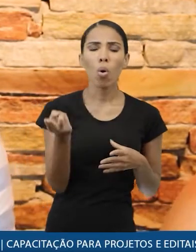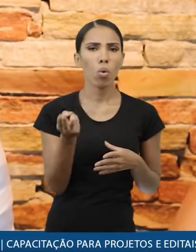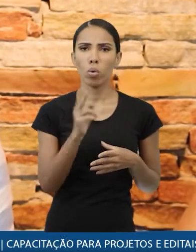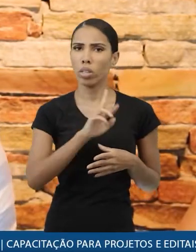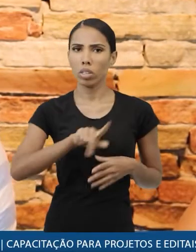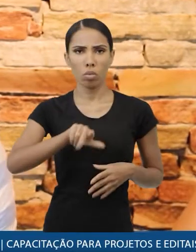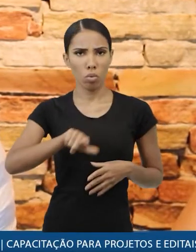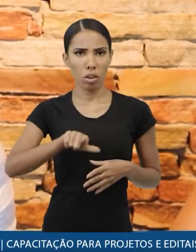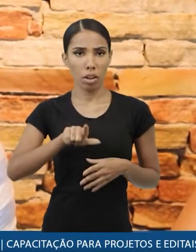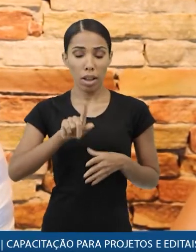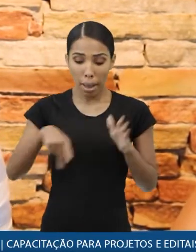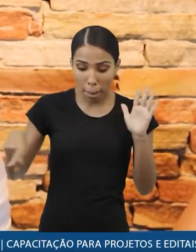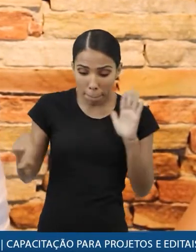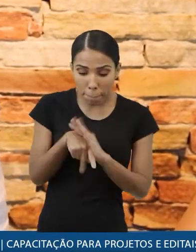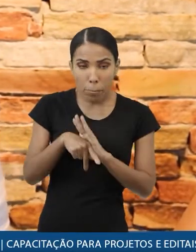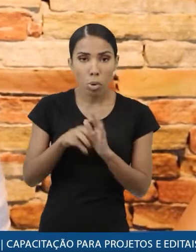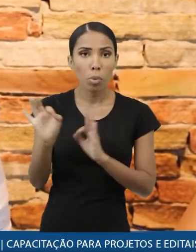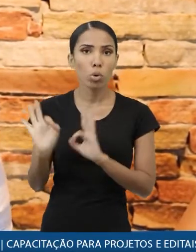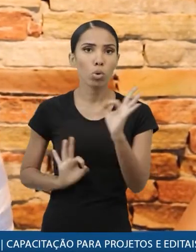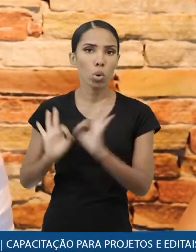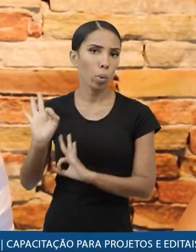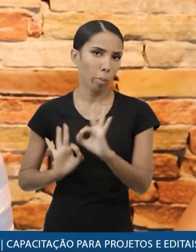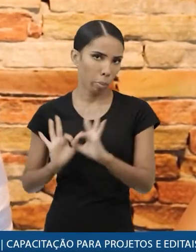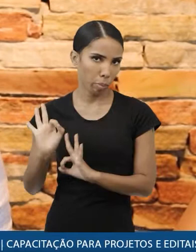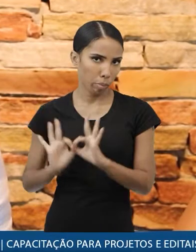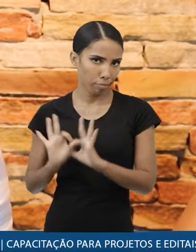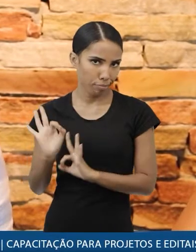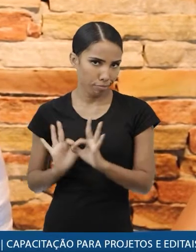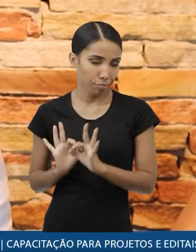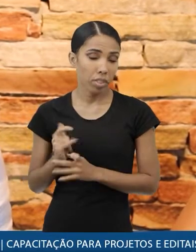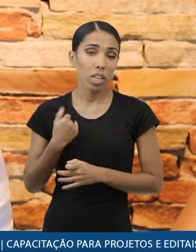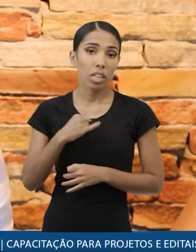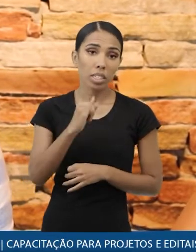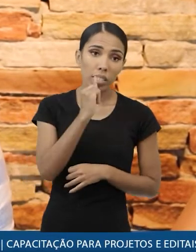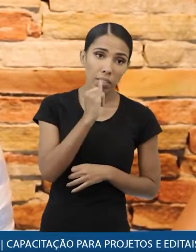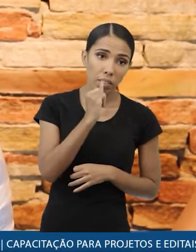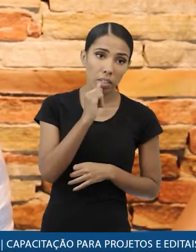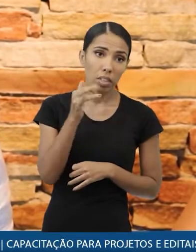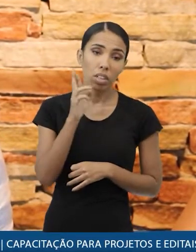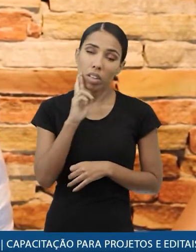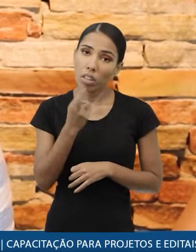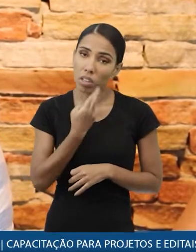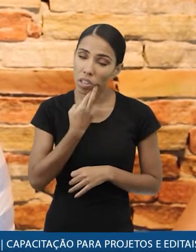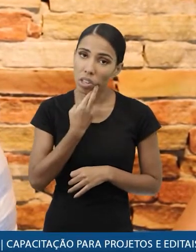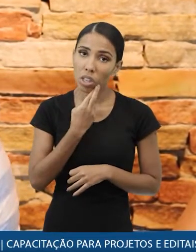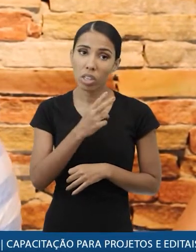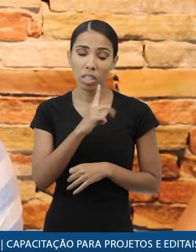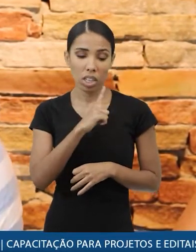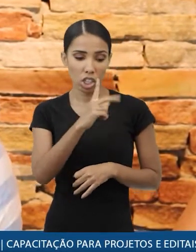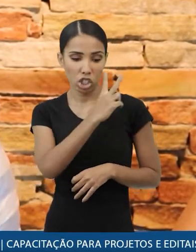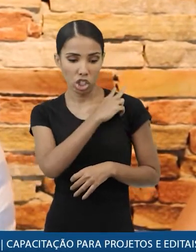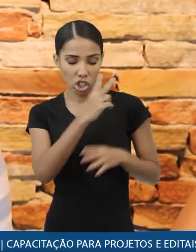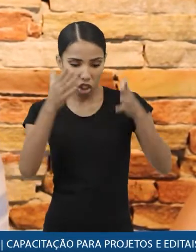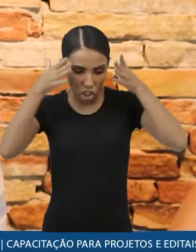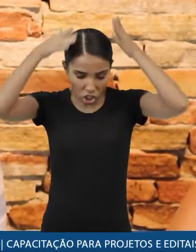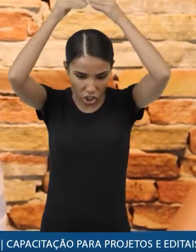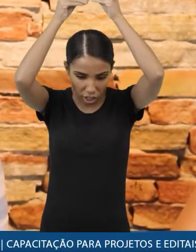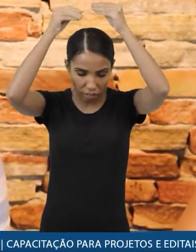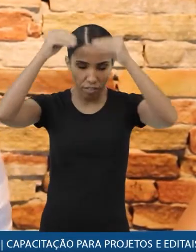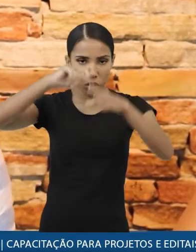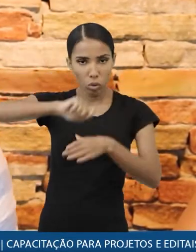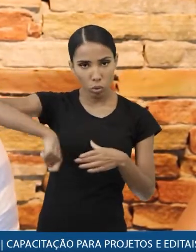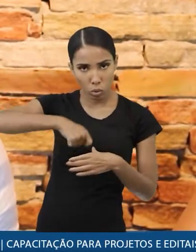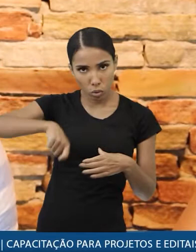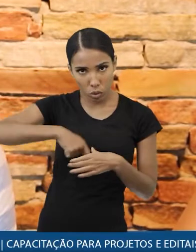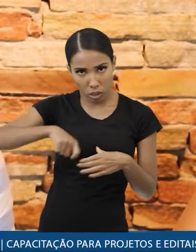instalações ele é do projeto, não adianta Então, por mais que, por exemplo, em um restaurante você tenha um chefe de cozinha e você tenha um festival